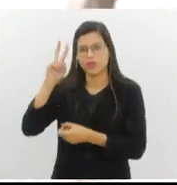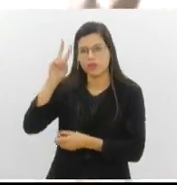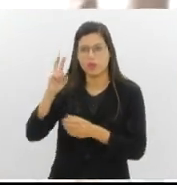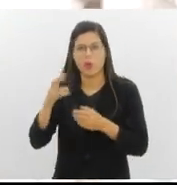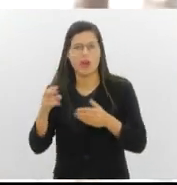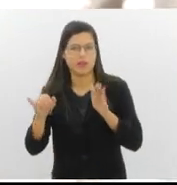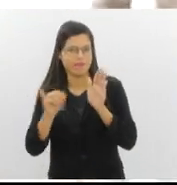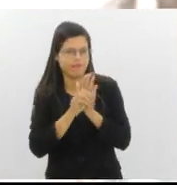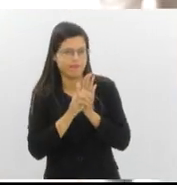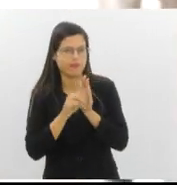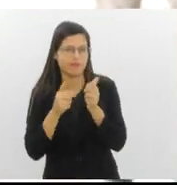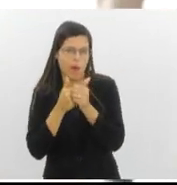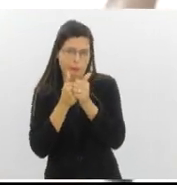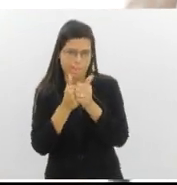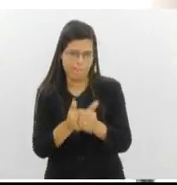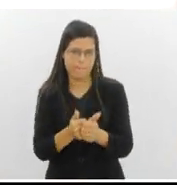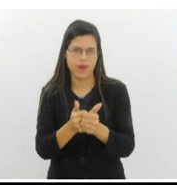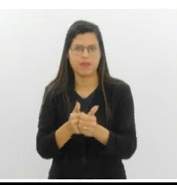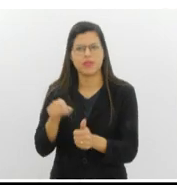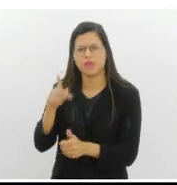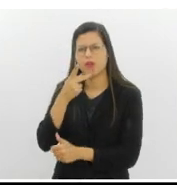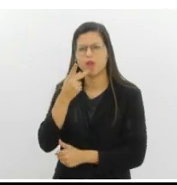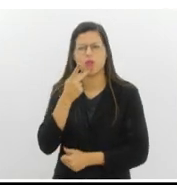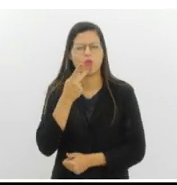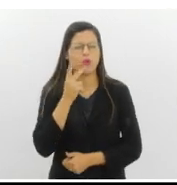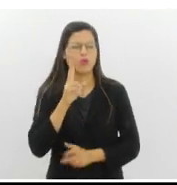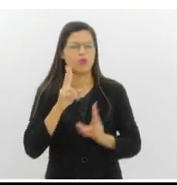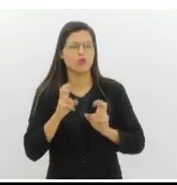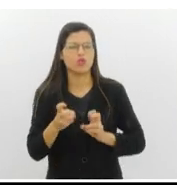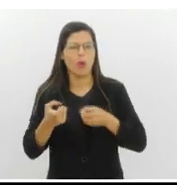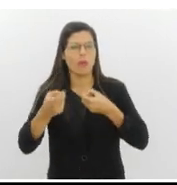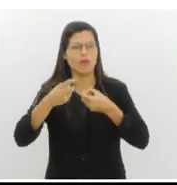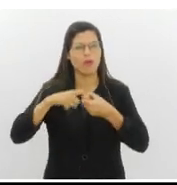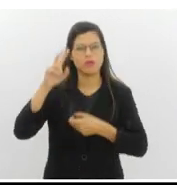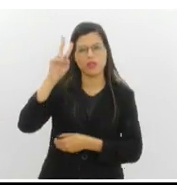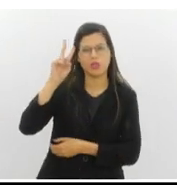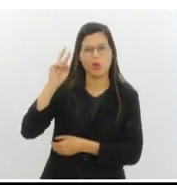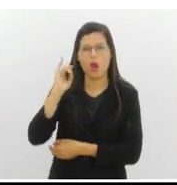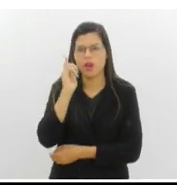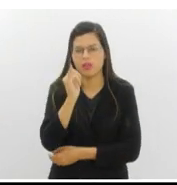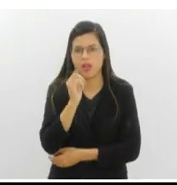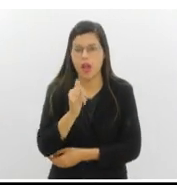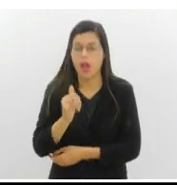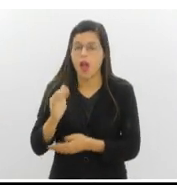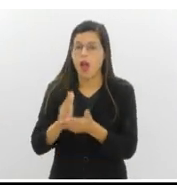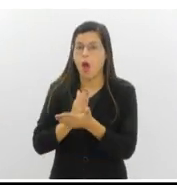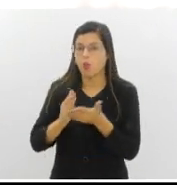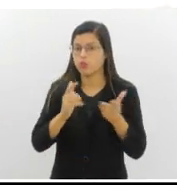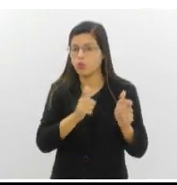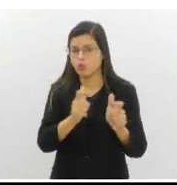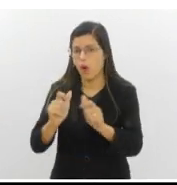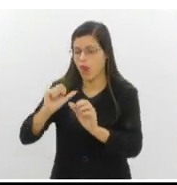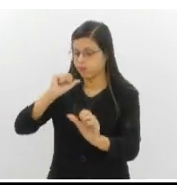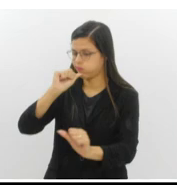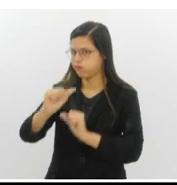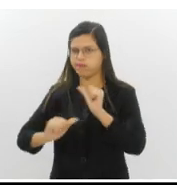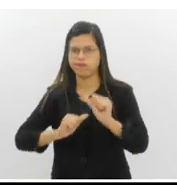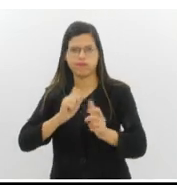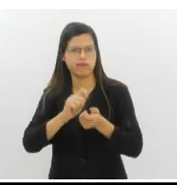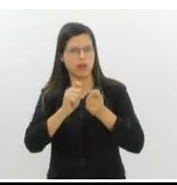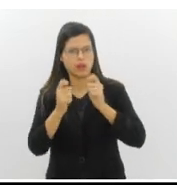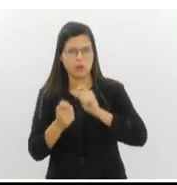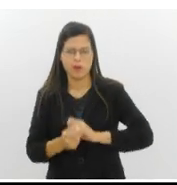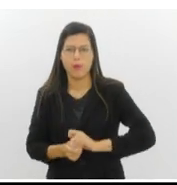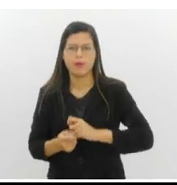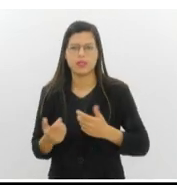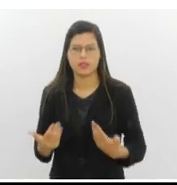localidades. Você falou sobre resgatar a história. Como é que foi esse processo? Porque alguns lugares passaram por uma intensa transformação, outros lugares nem existem mais. Como é